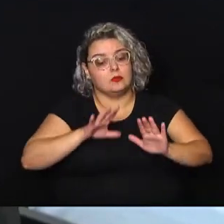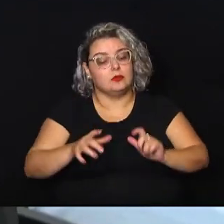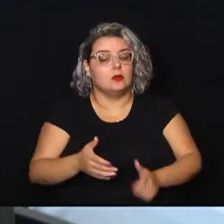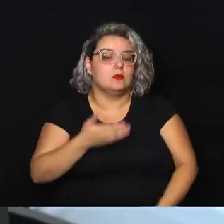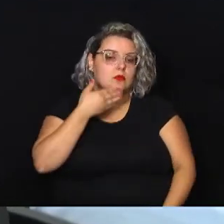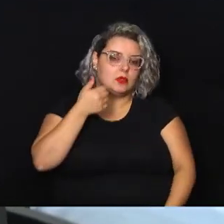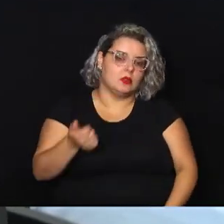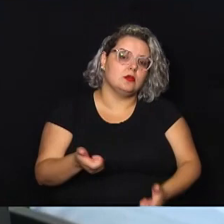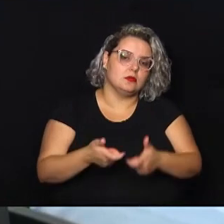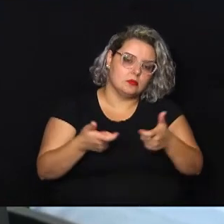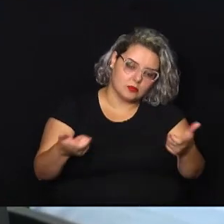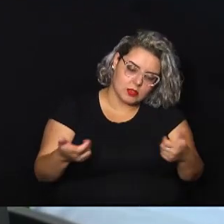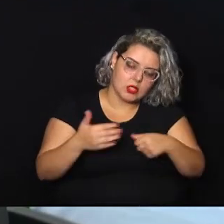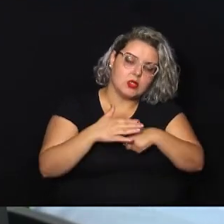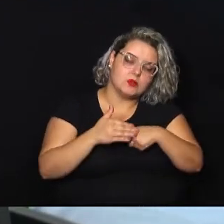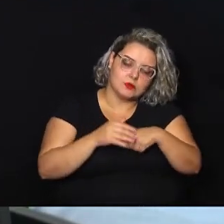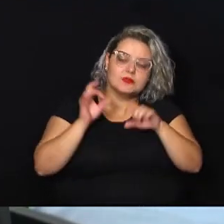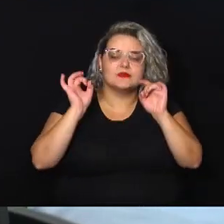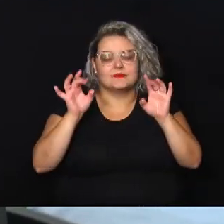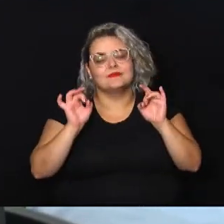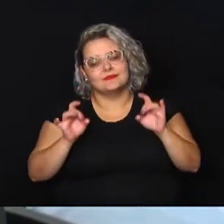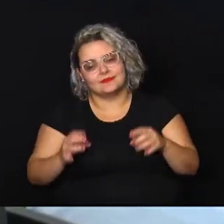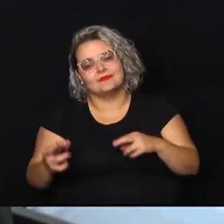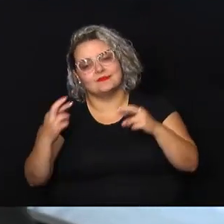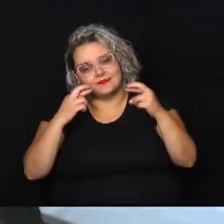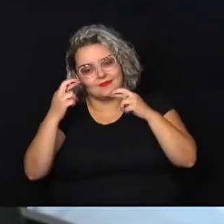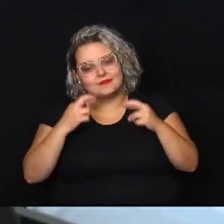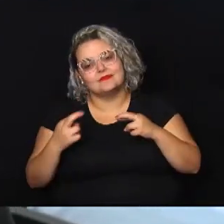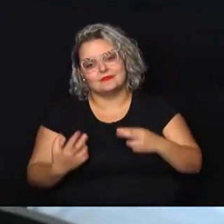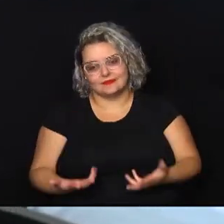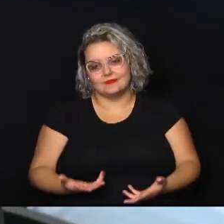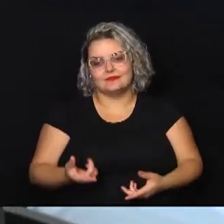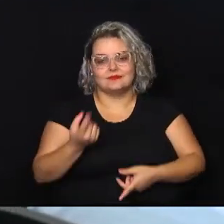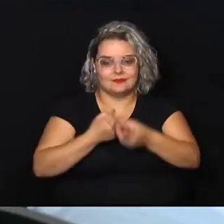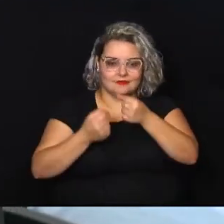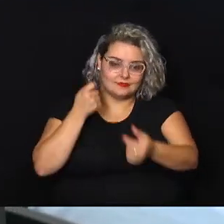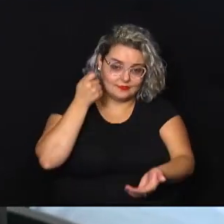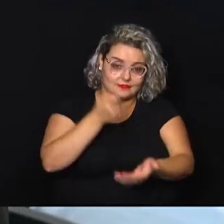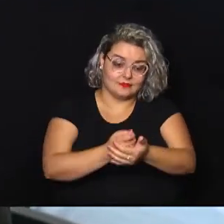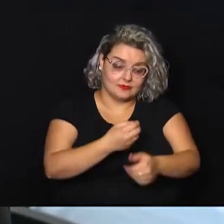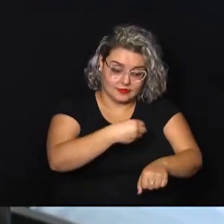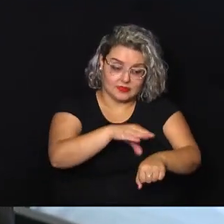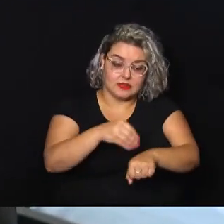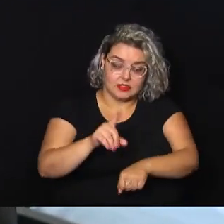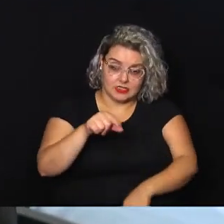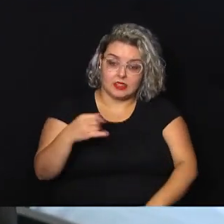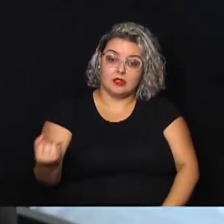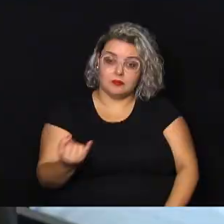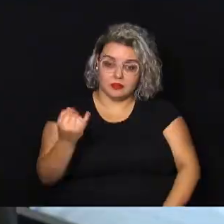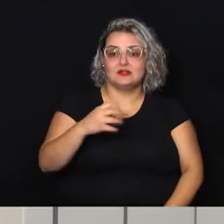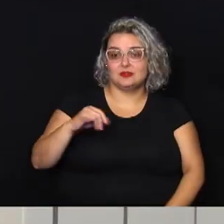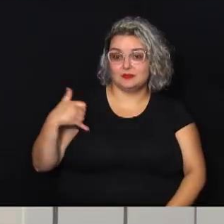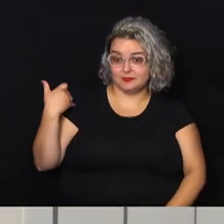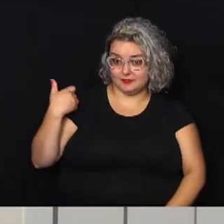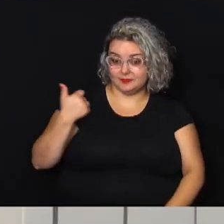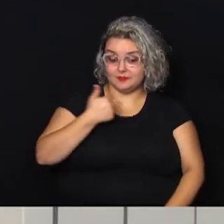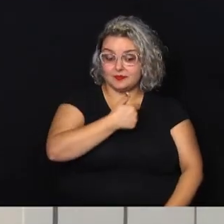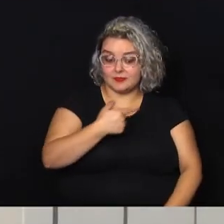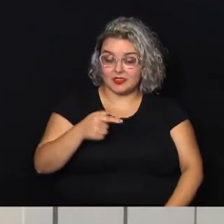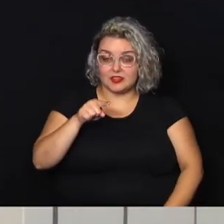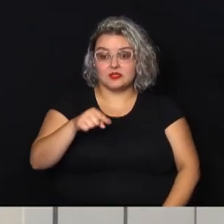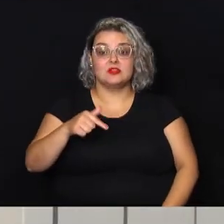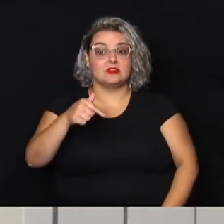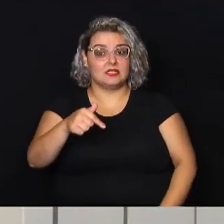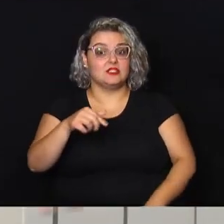inclusive um carinho especial para fiscalizar essas emendas das quais nós estamos indicando que é tão importante para a população. Veio dia, mais